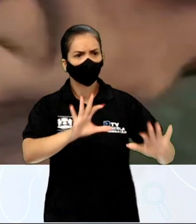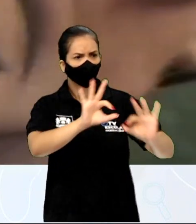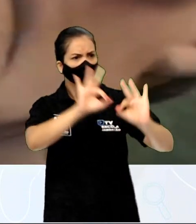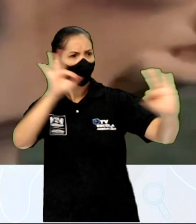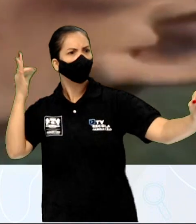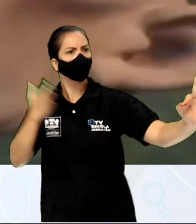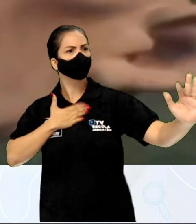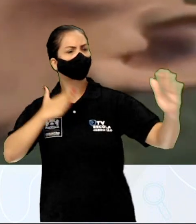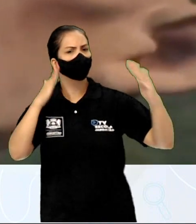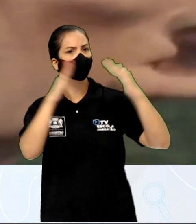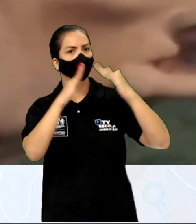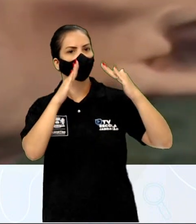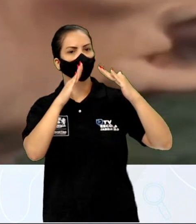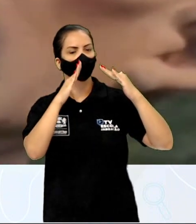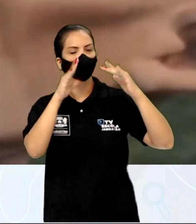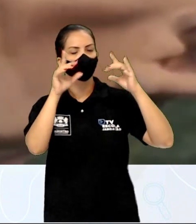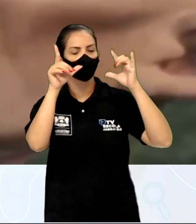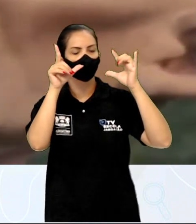da minha casa.